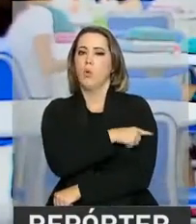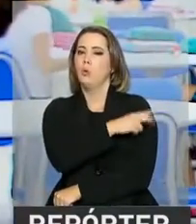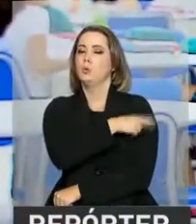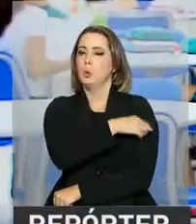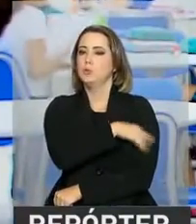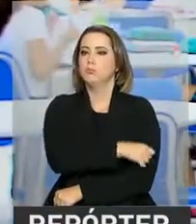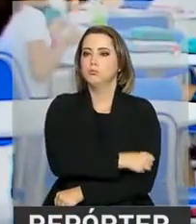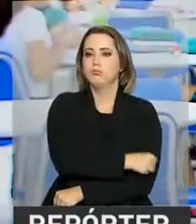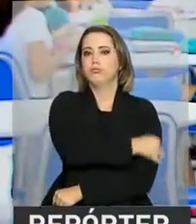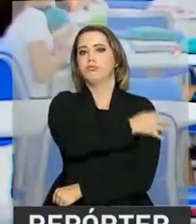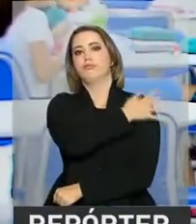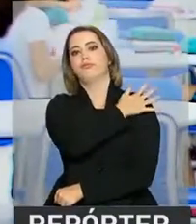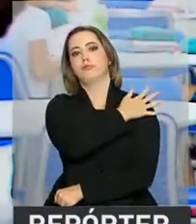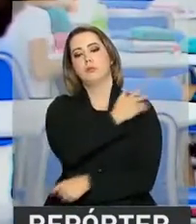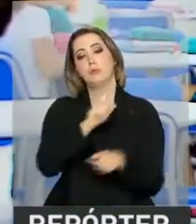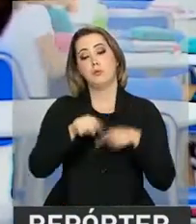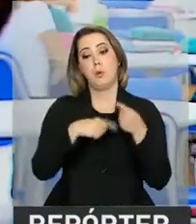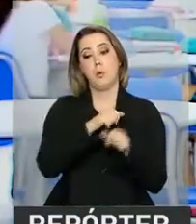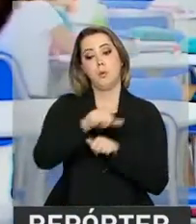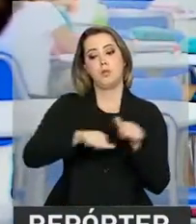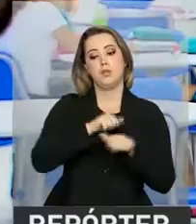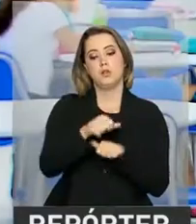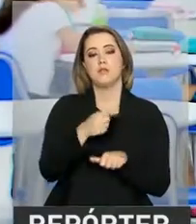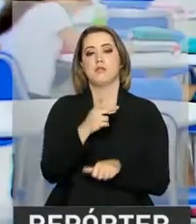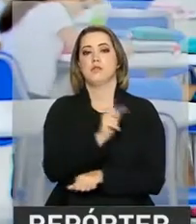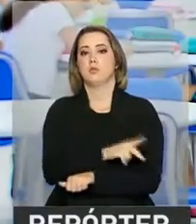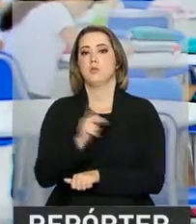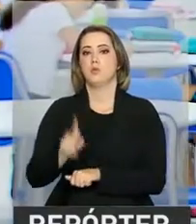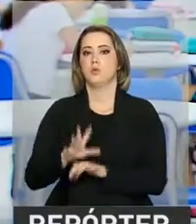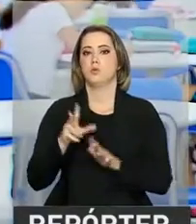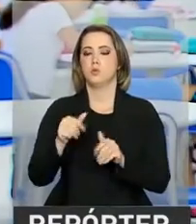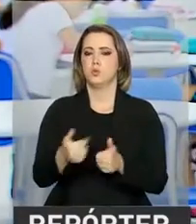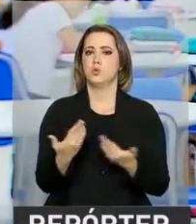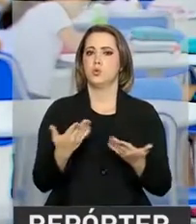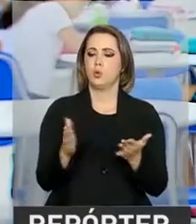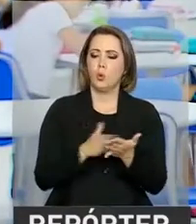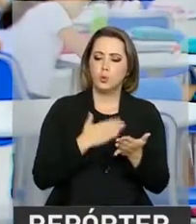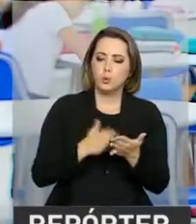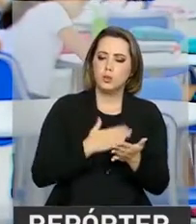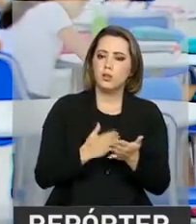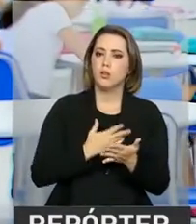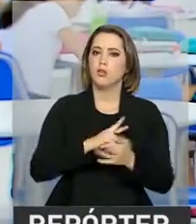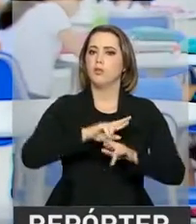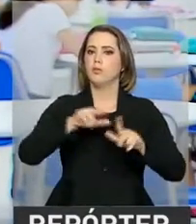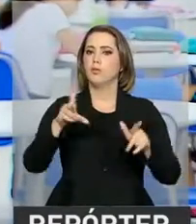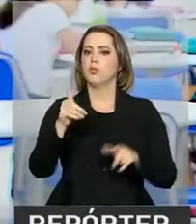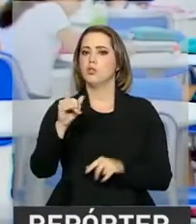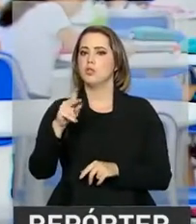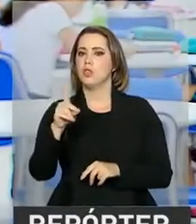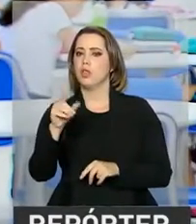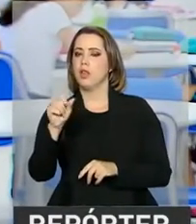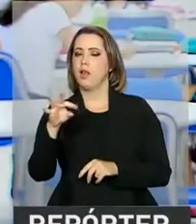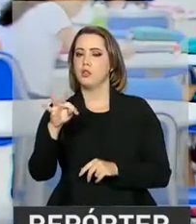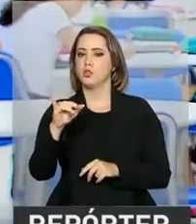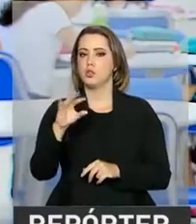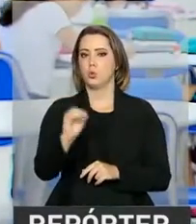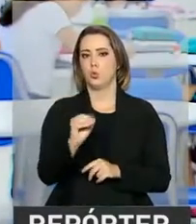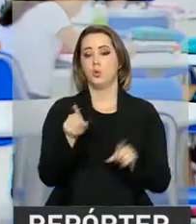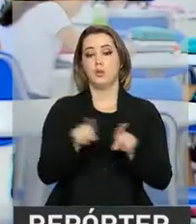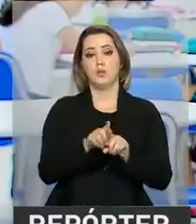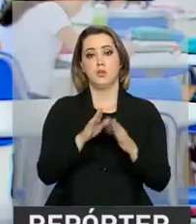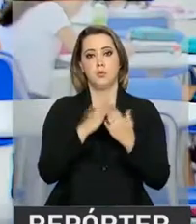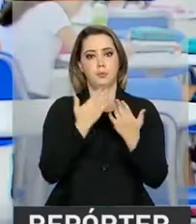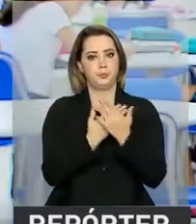mudanças na formação do professor, de todo o material didático utilizado, nas estruturas de muitas escolas